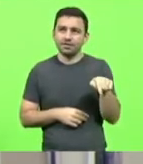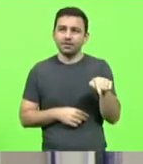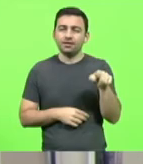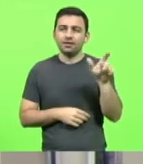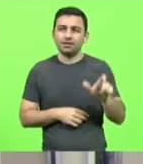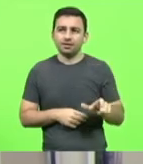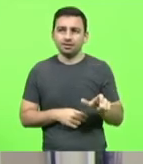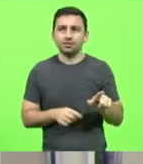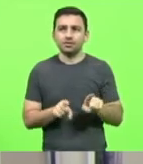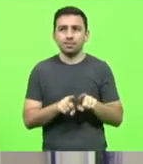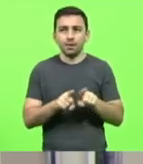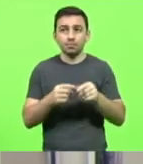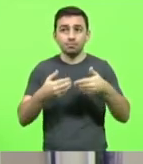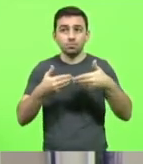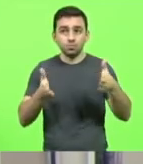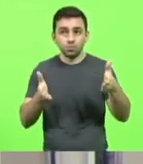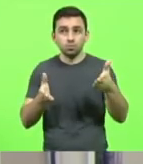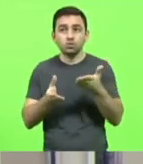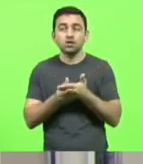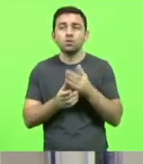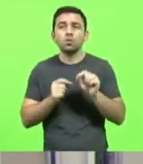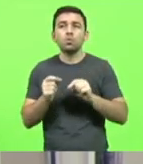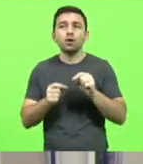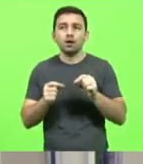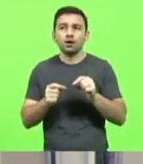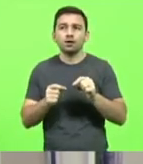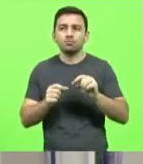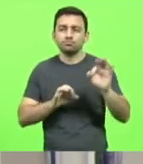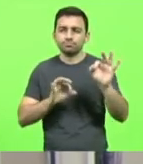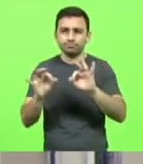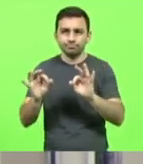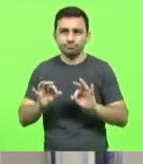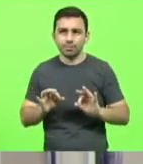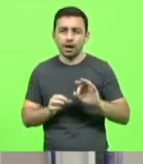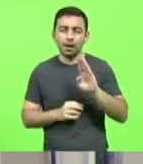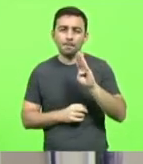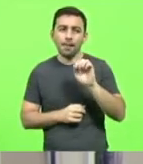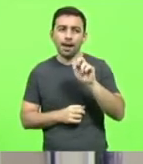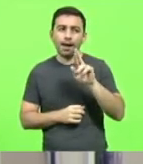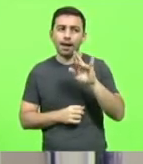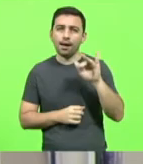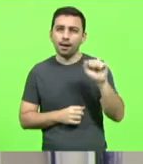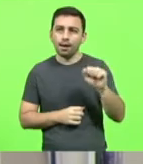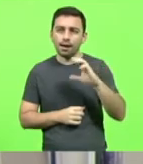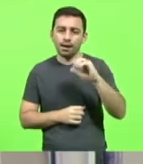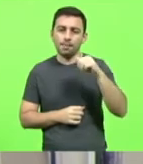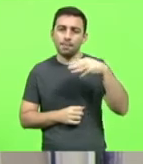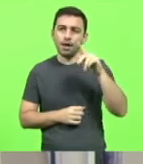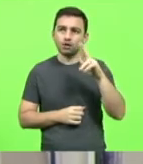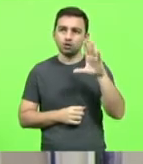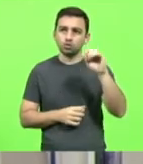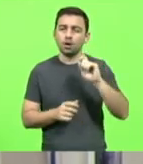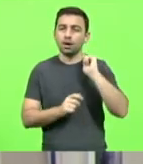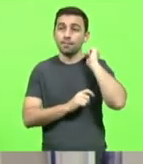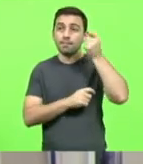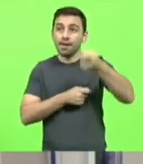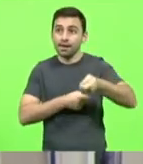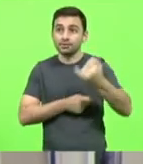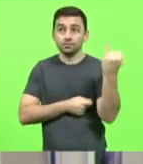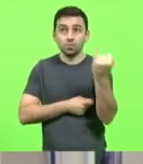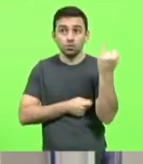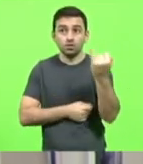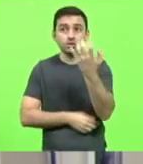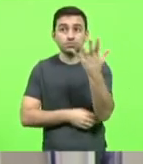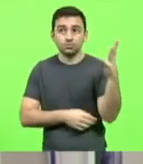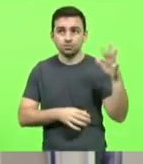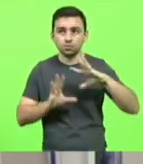para a questão de desassolhamento da Barra do Camacho, que é muito importante para a pesca e para o meio ambiente do sul do